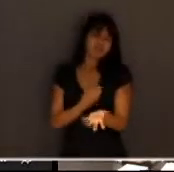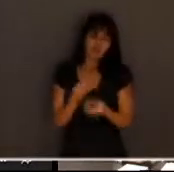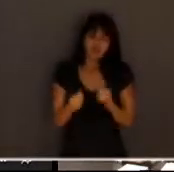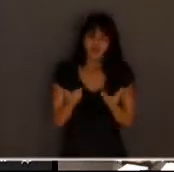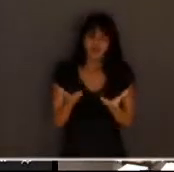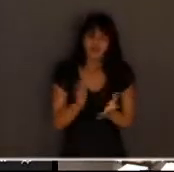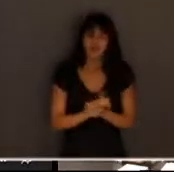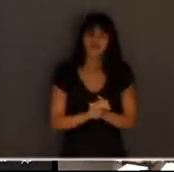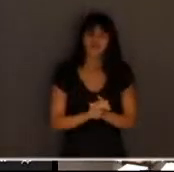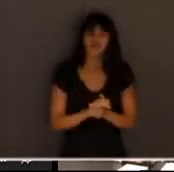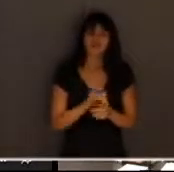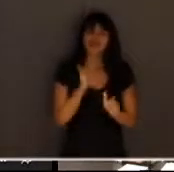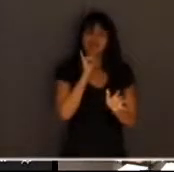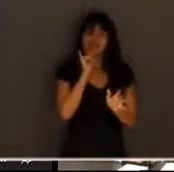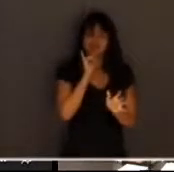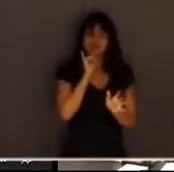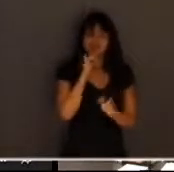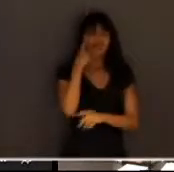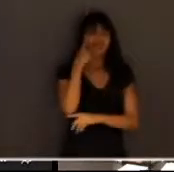é até interessante